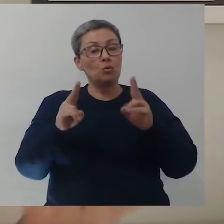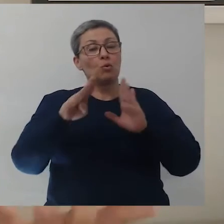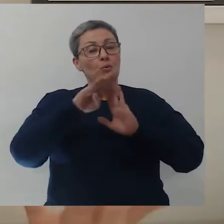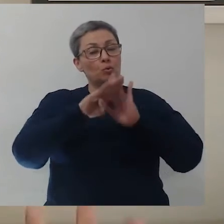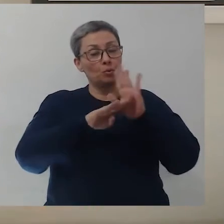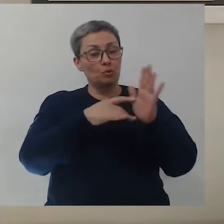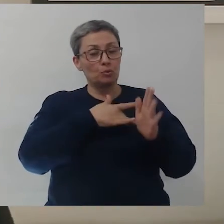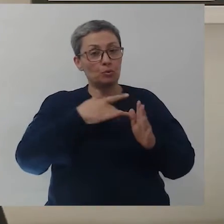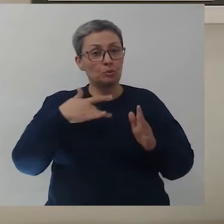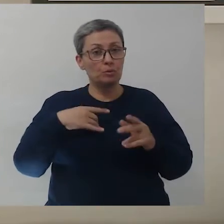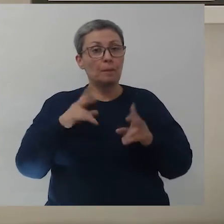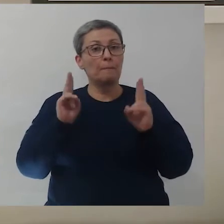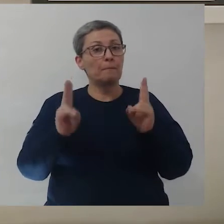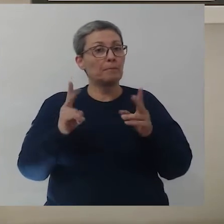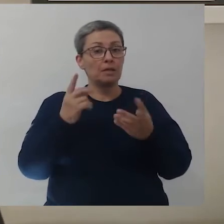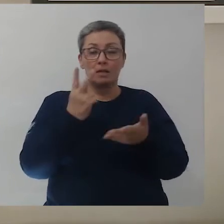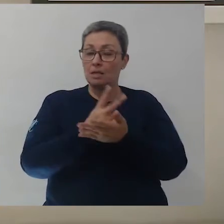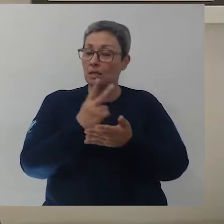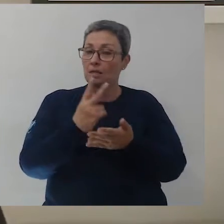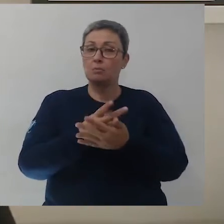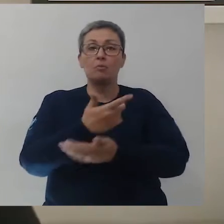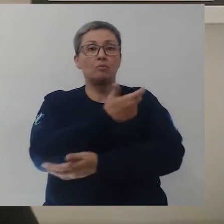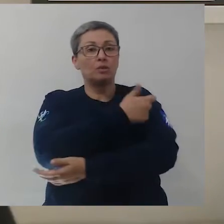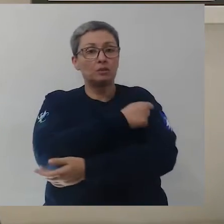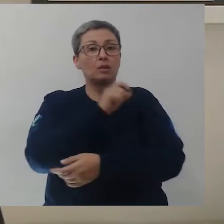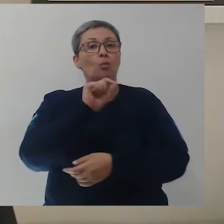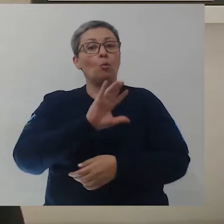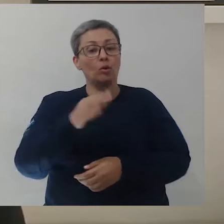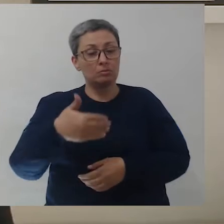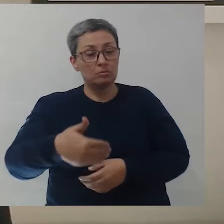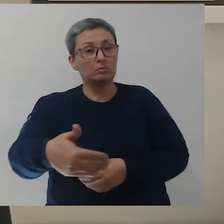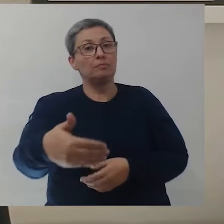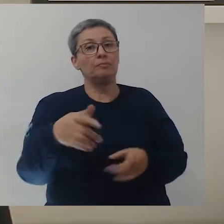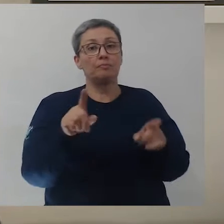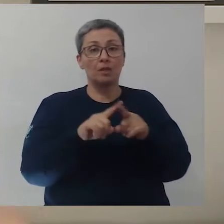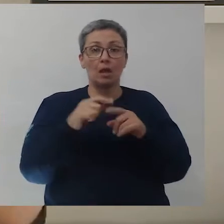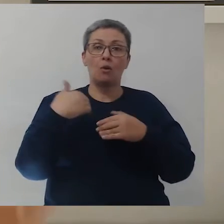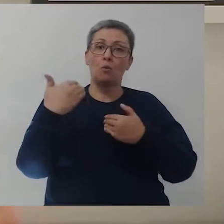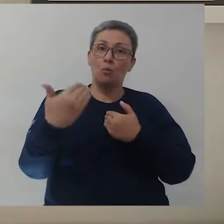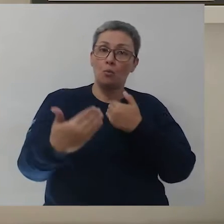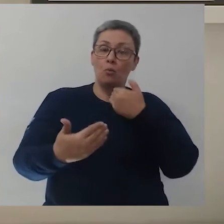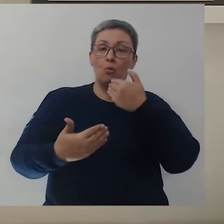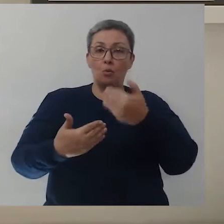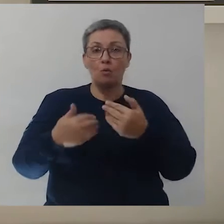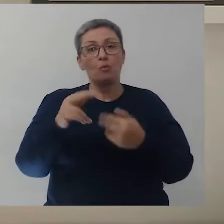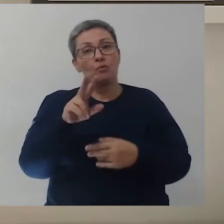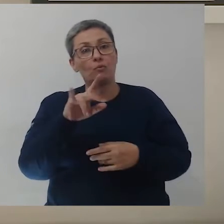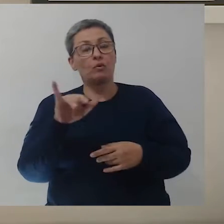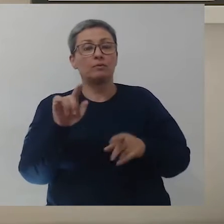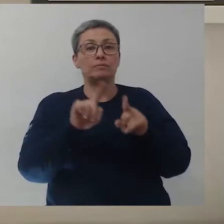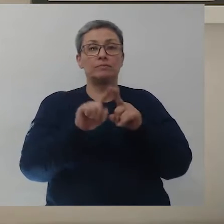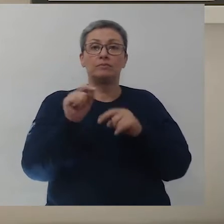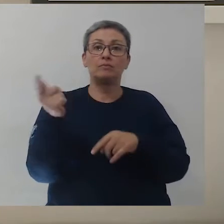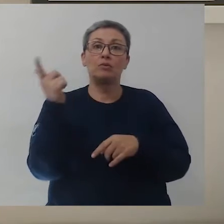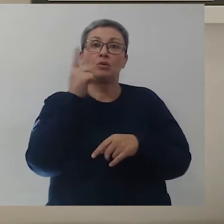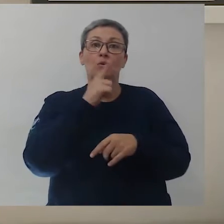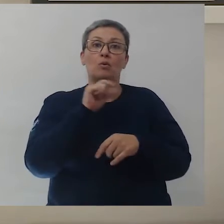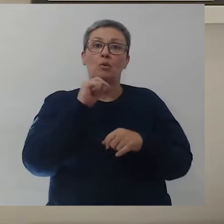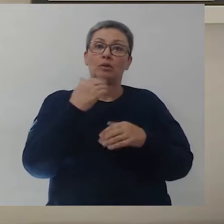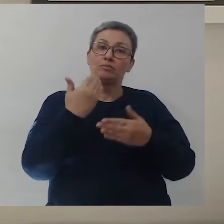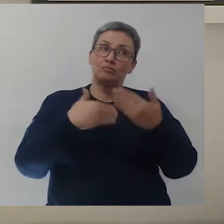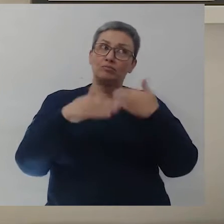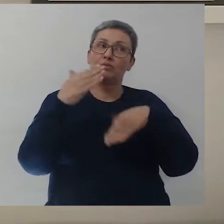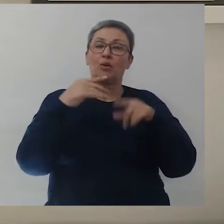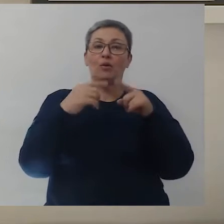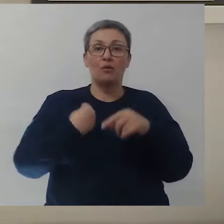aí todos os protocolos sanitários, mesmo com a vacinação acontecendo, tá? Aos poucos, a gente está aí conseguindo